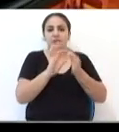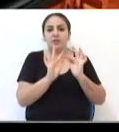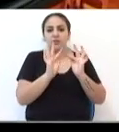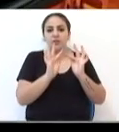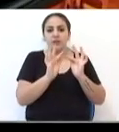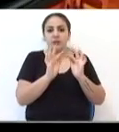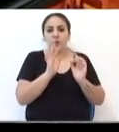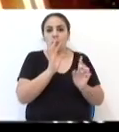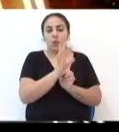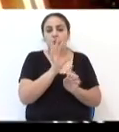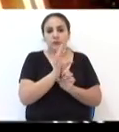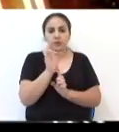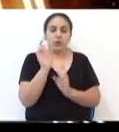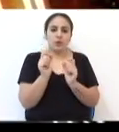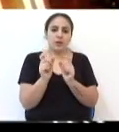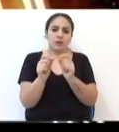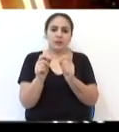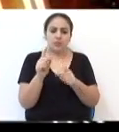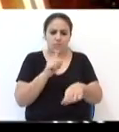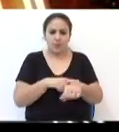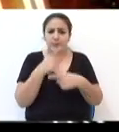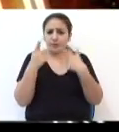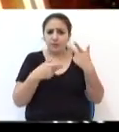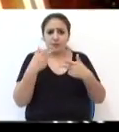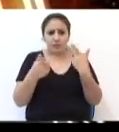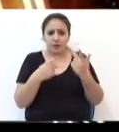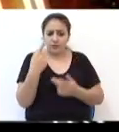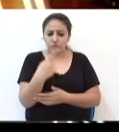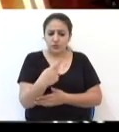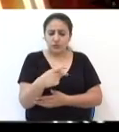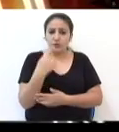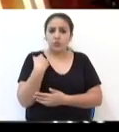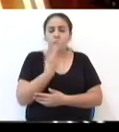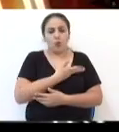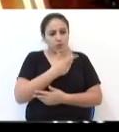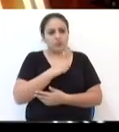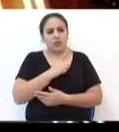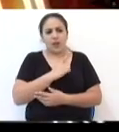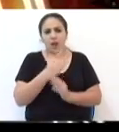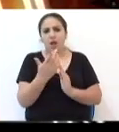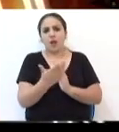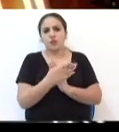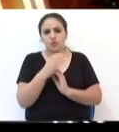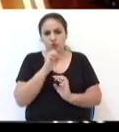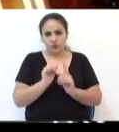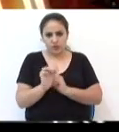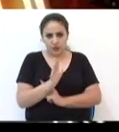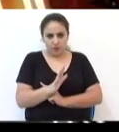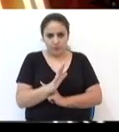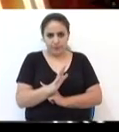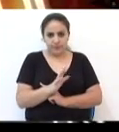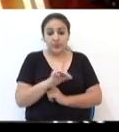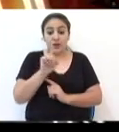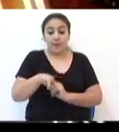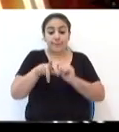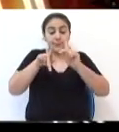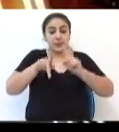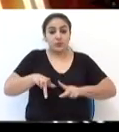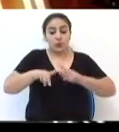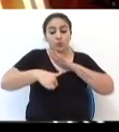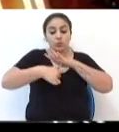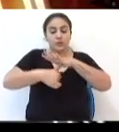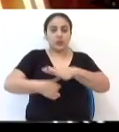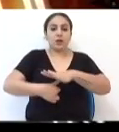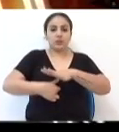Câncer. Então, quando você fala disso, a gente imagina que tem algum benefício social nisso. Então, serão pessoas, serão